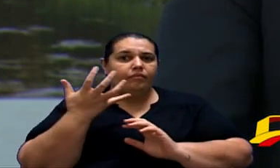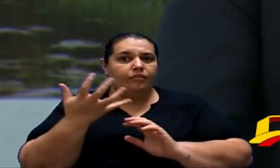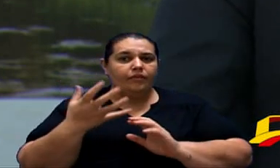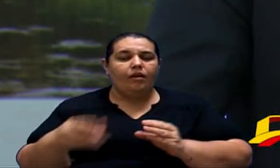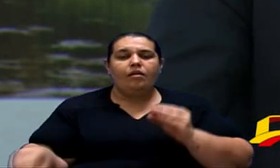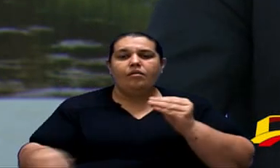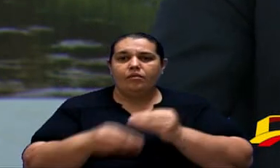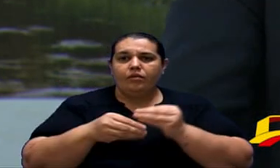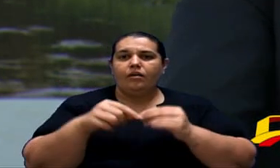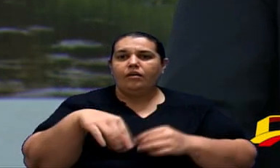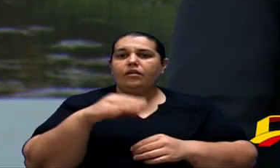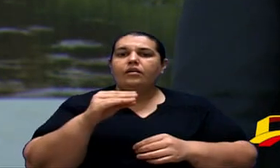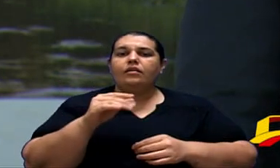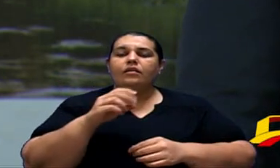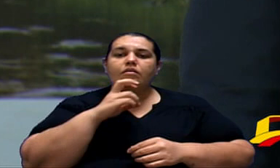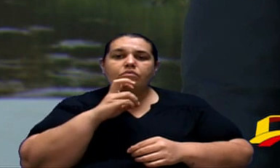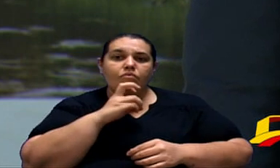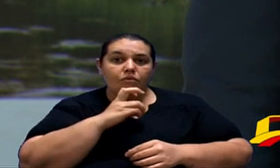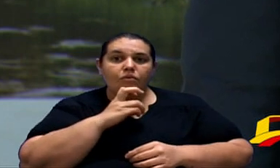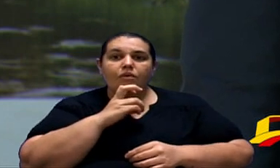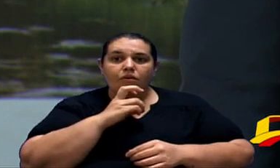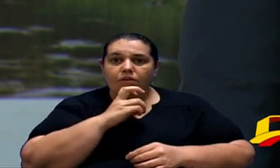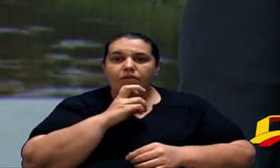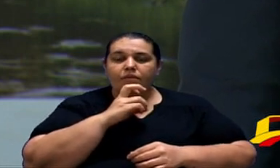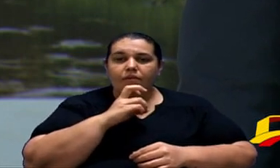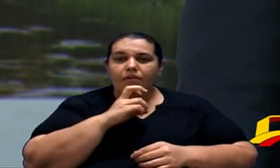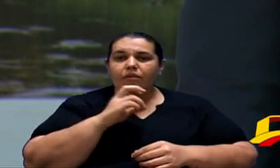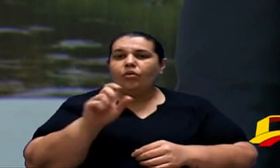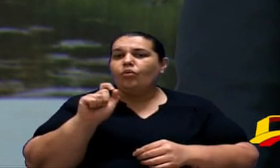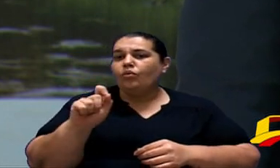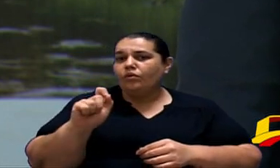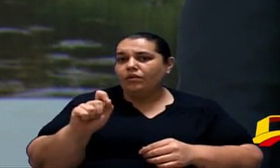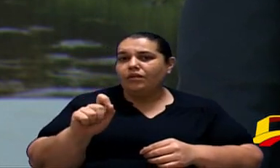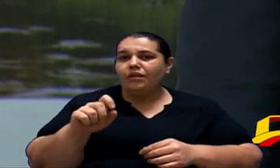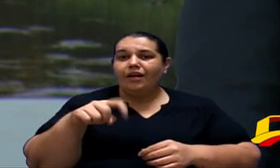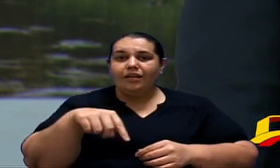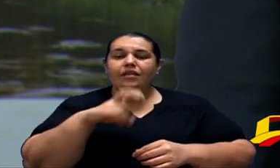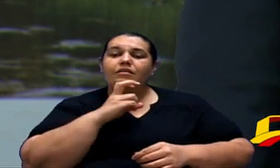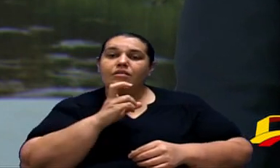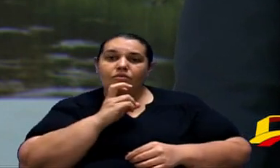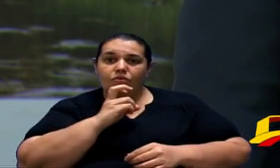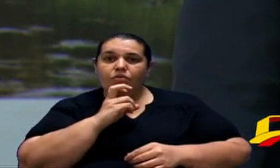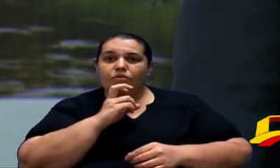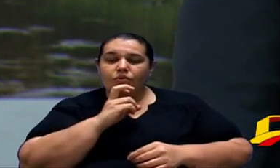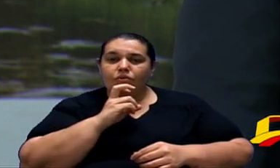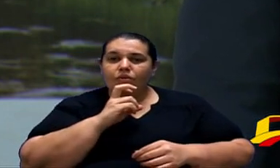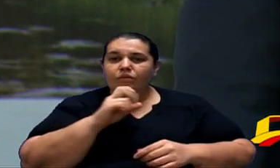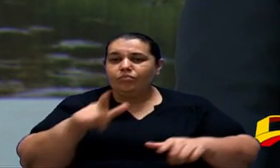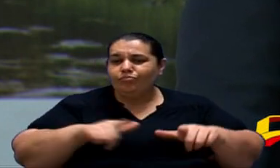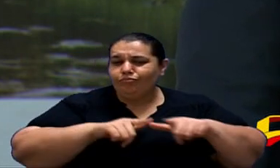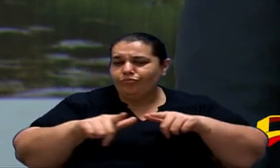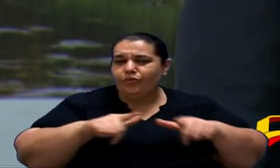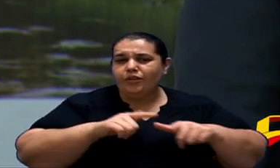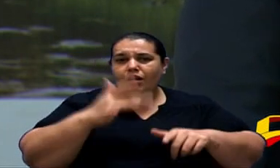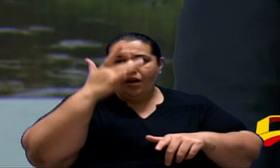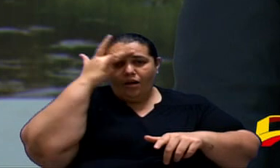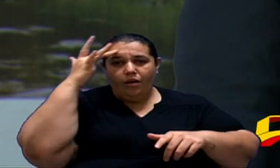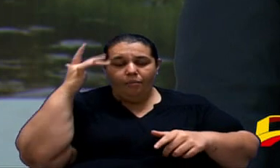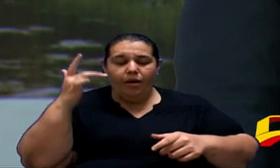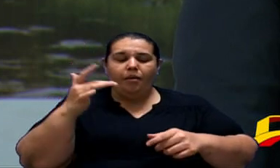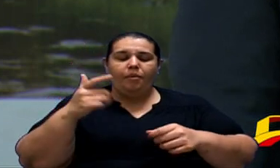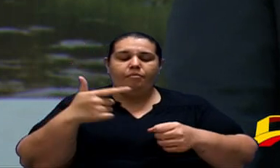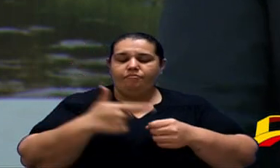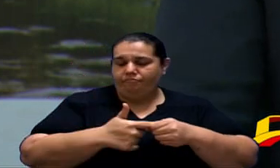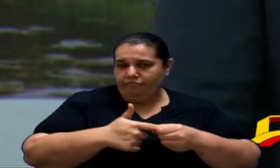implementar aqui no município de Sorocaba pretende garantir que o município de Sorocaba garanta os trabalhos da categoria frentista.